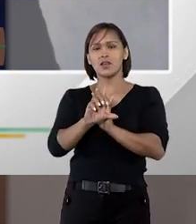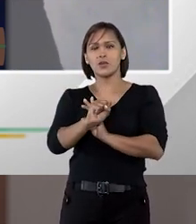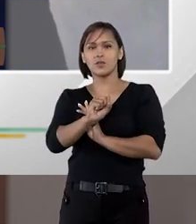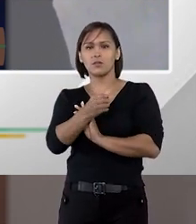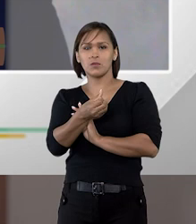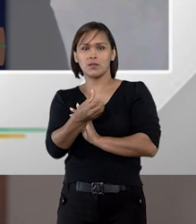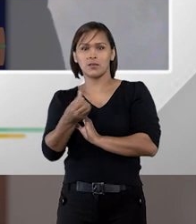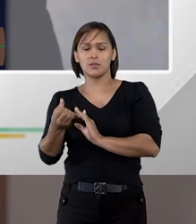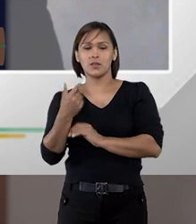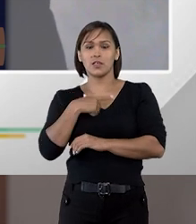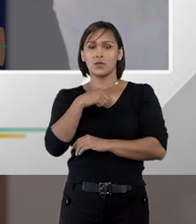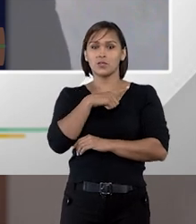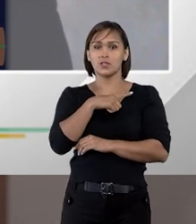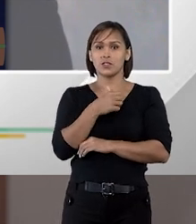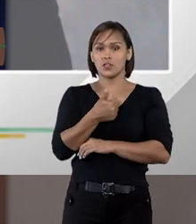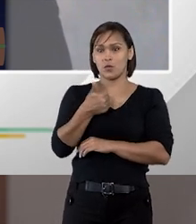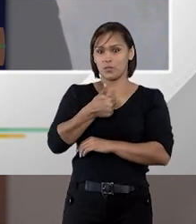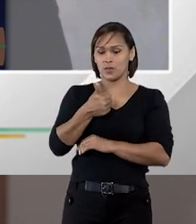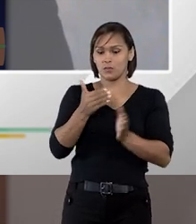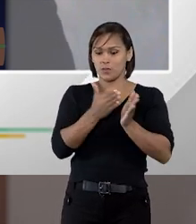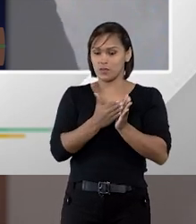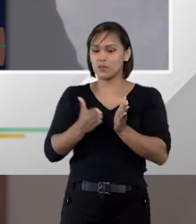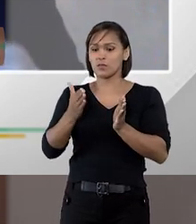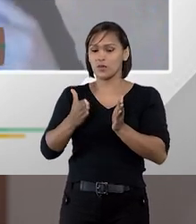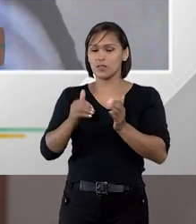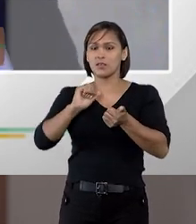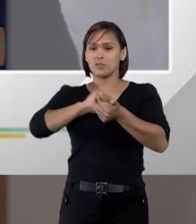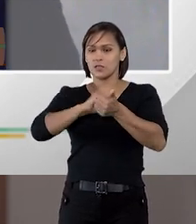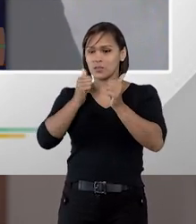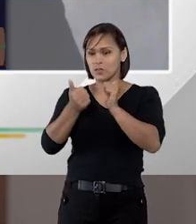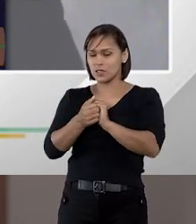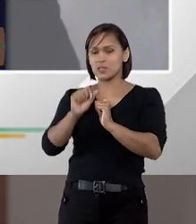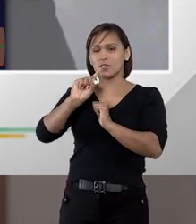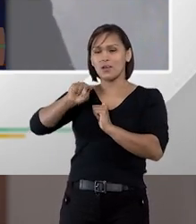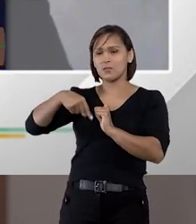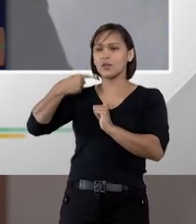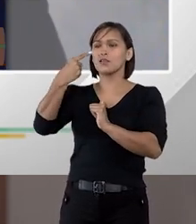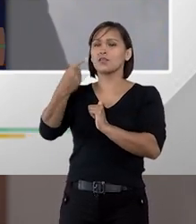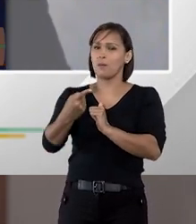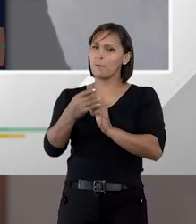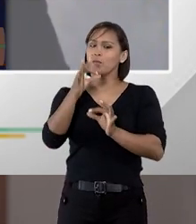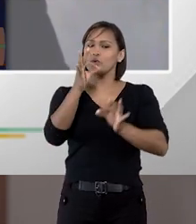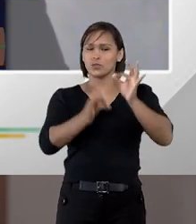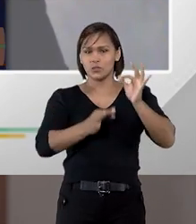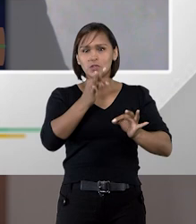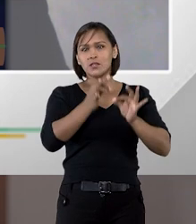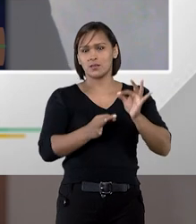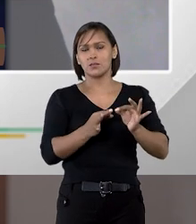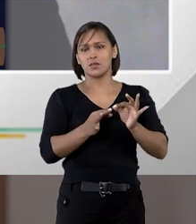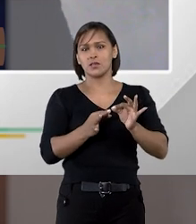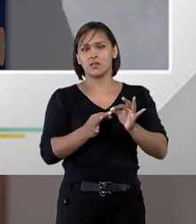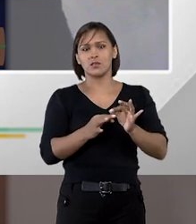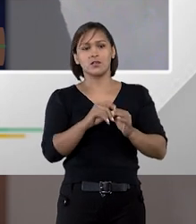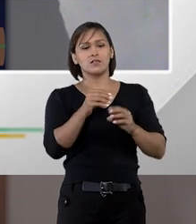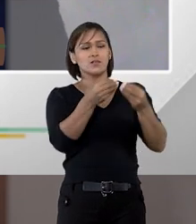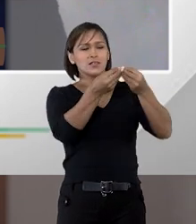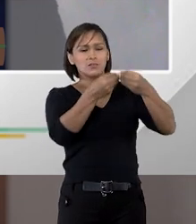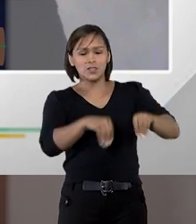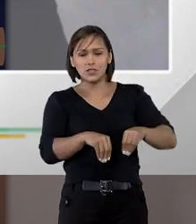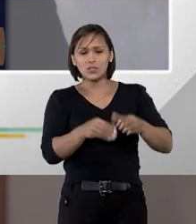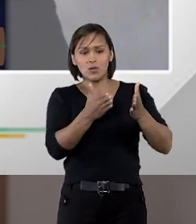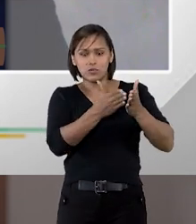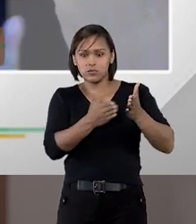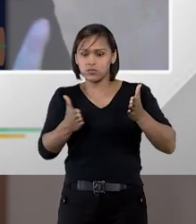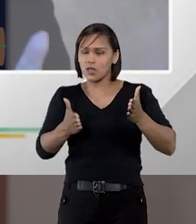lei 8666, quando você tinha primeiro uma etapa de habilitação para depois seguir para a etapa de julgamento, você